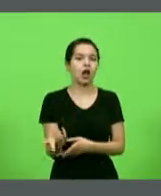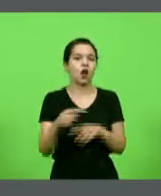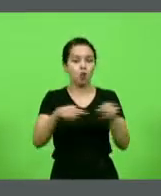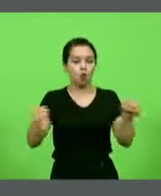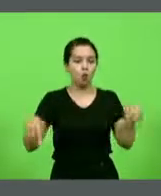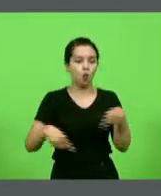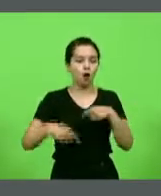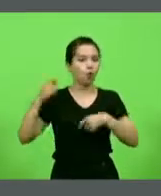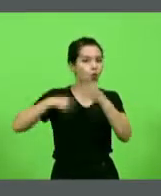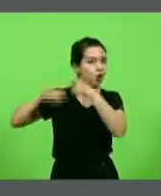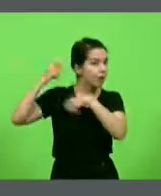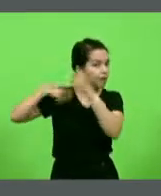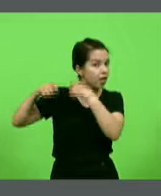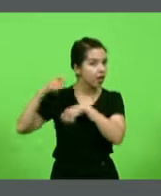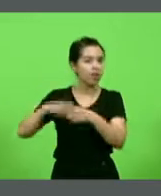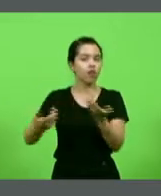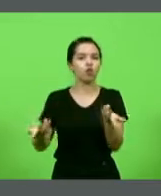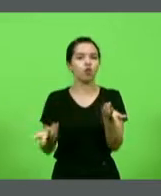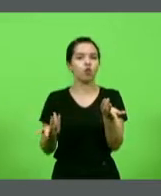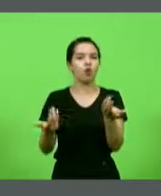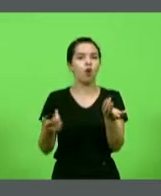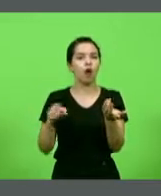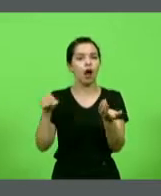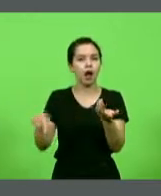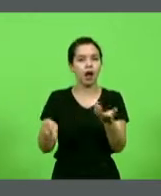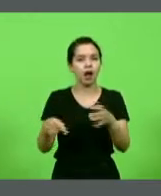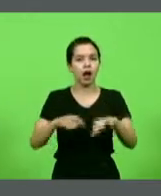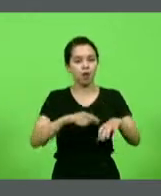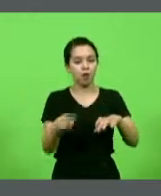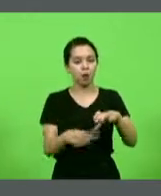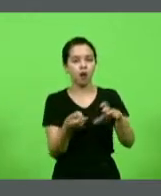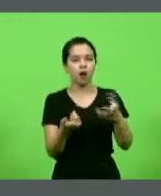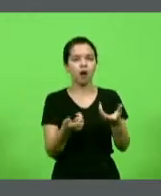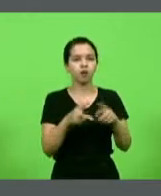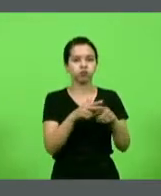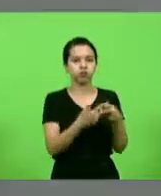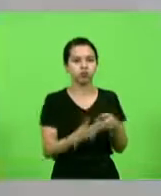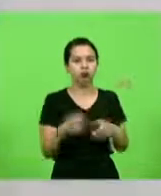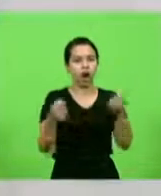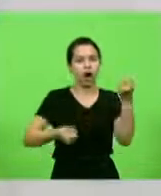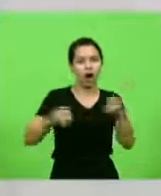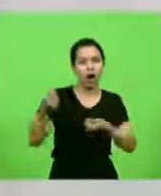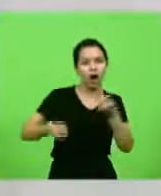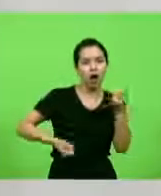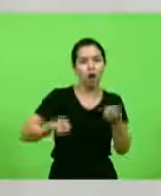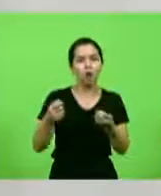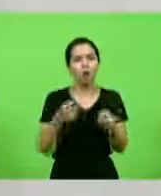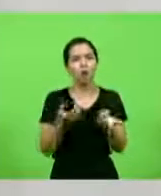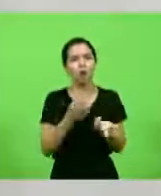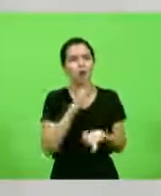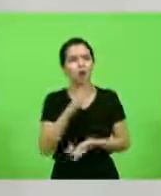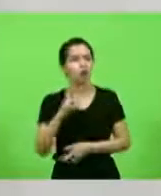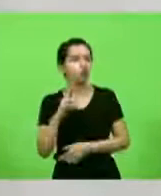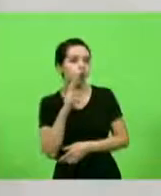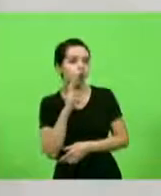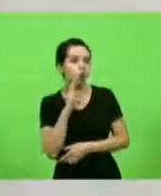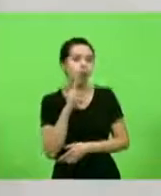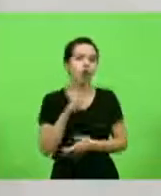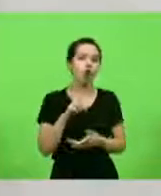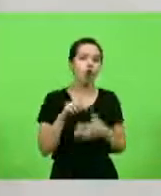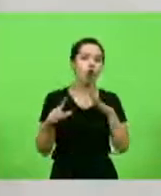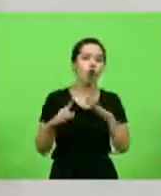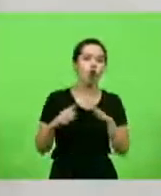borracharia, a costureira, o bar, o restaurante, a lojinha, o encanador, o